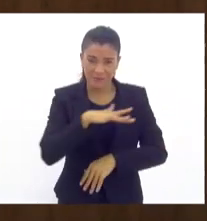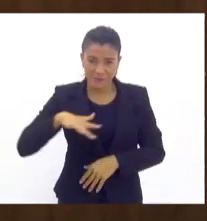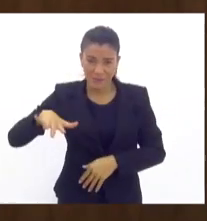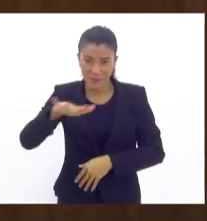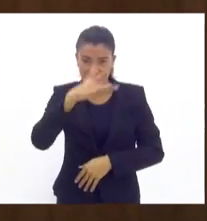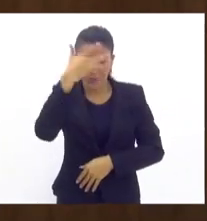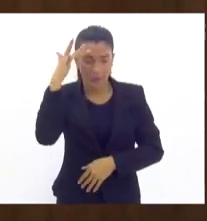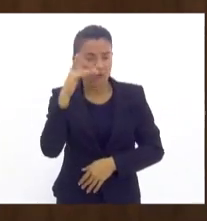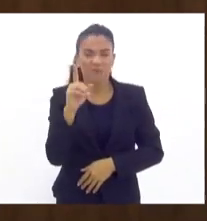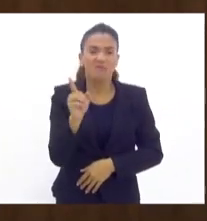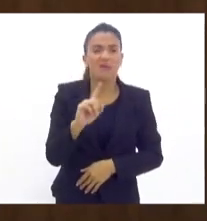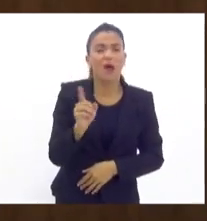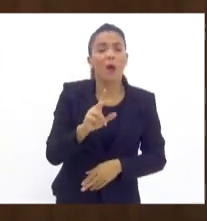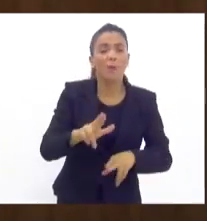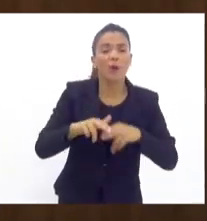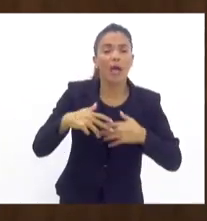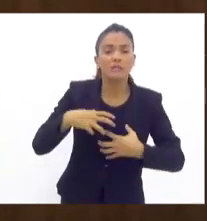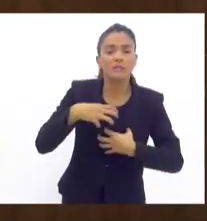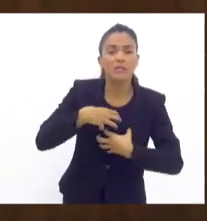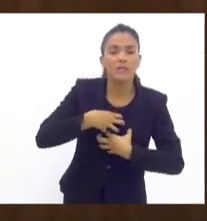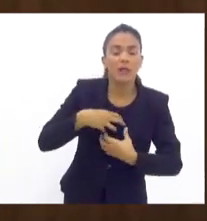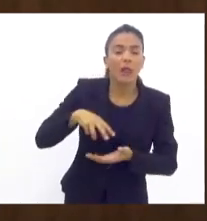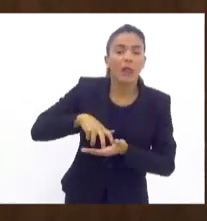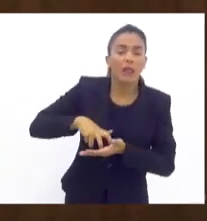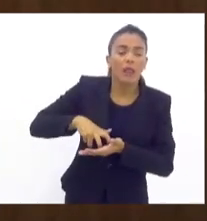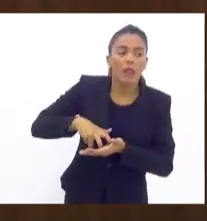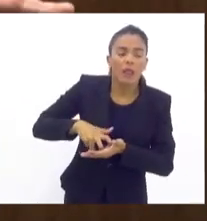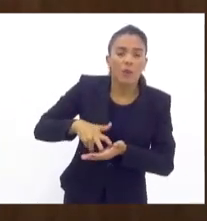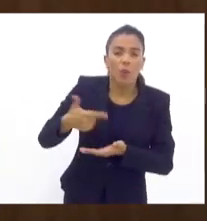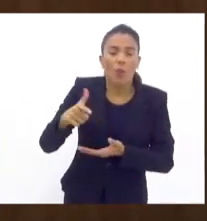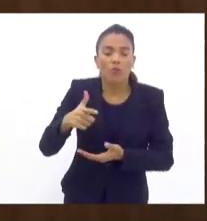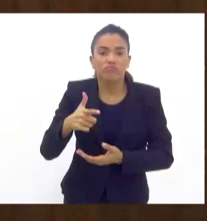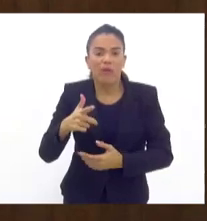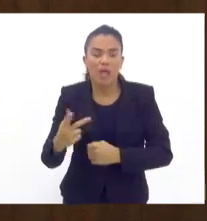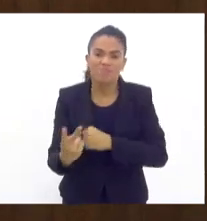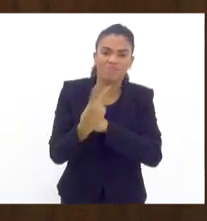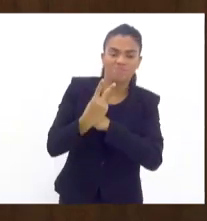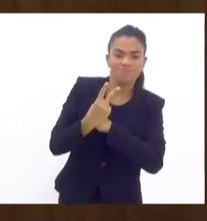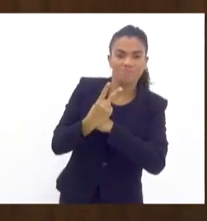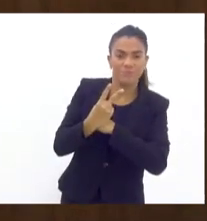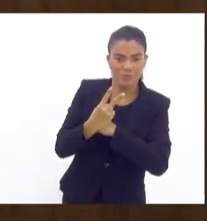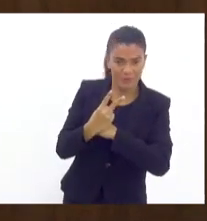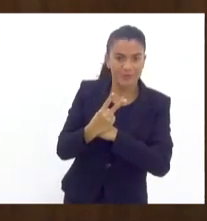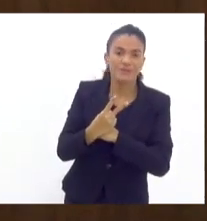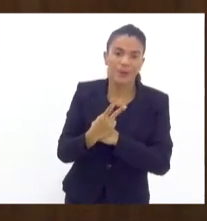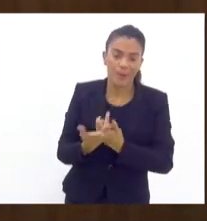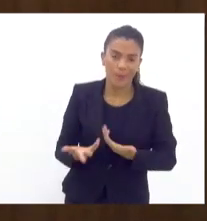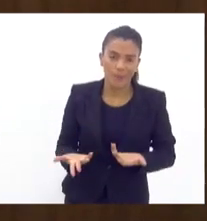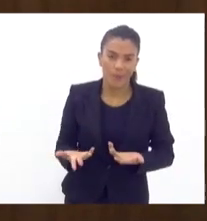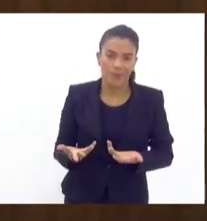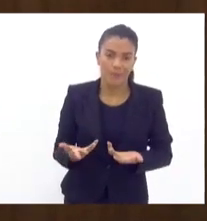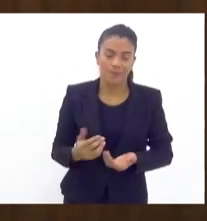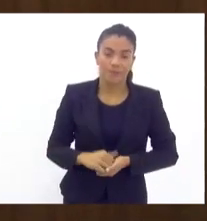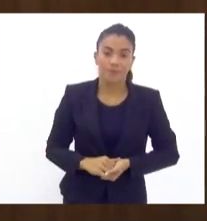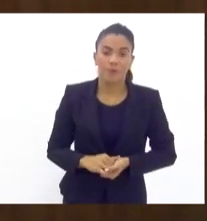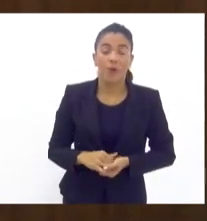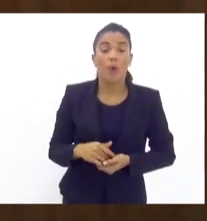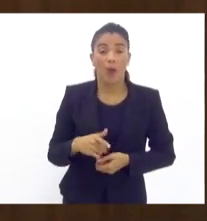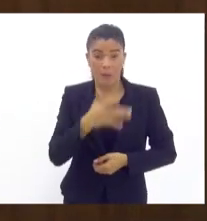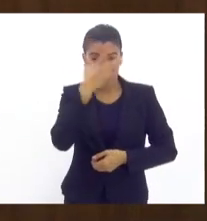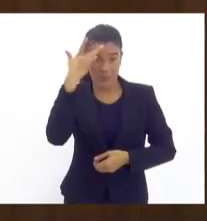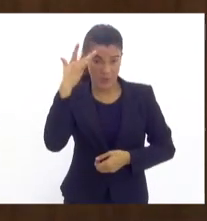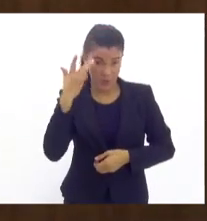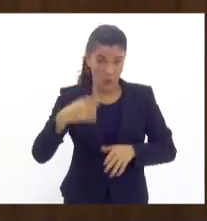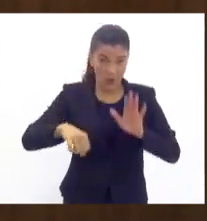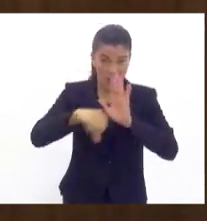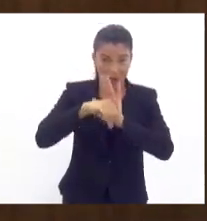causado pela sensação de insegurança que a atual gestão está colocando no Rio de Janeiro. O criminoso